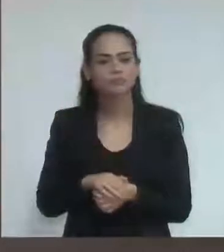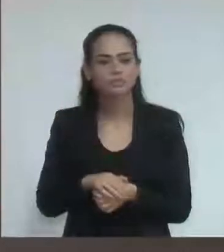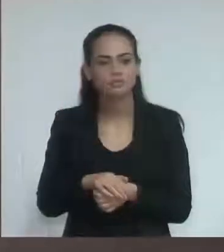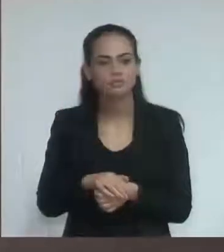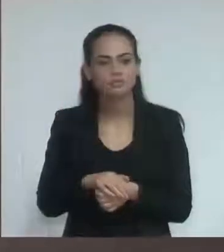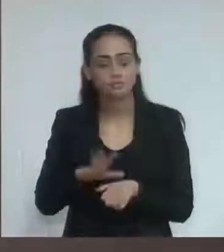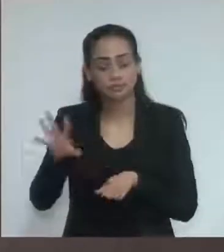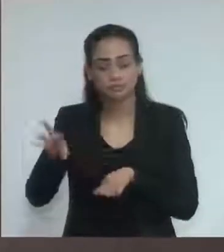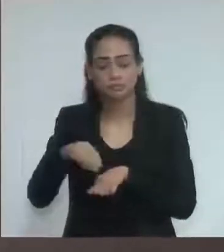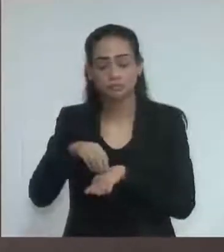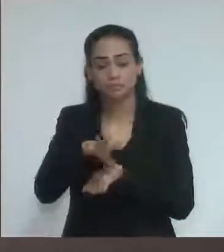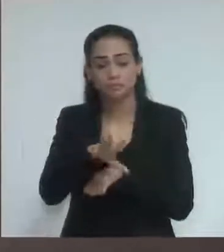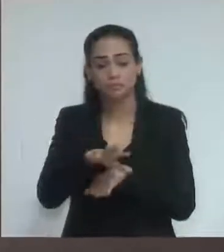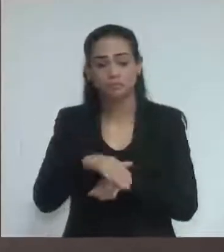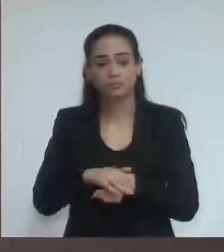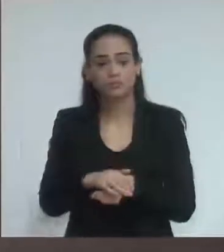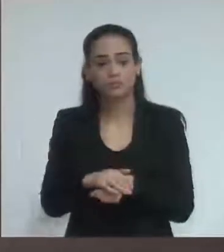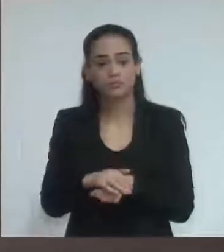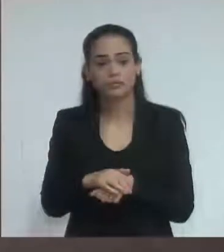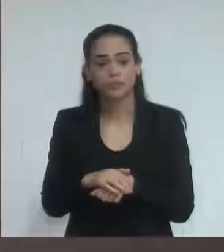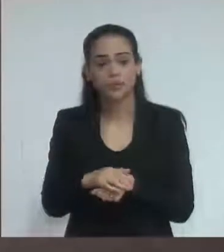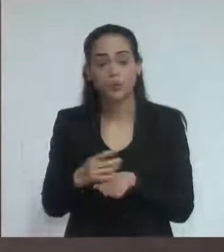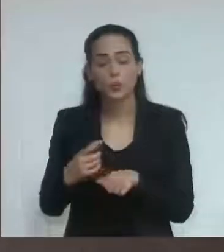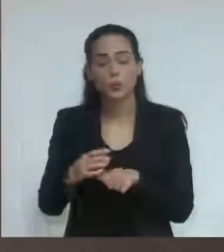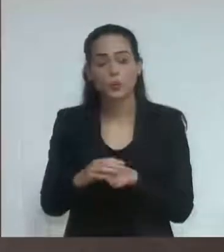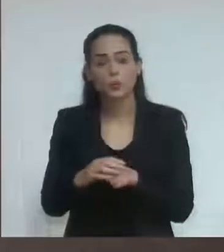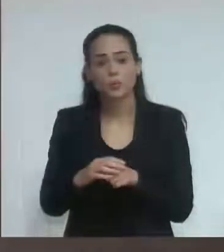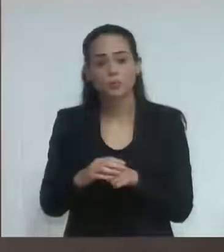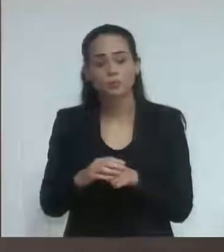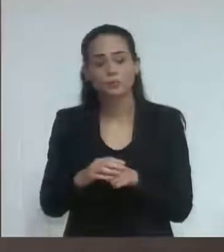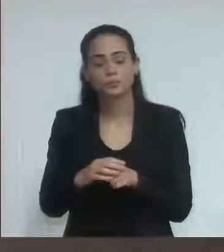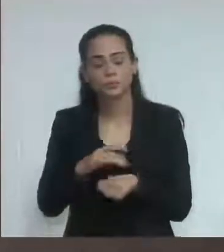que me antecederam falaram da questão dos rádios,